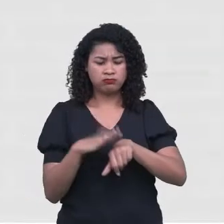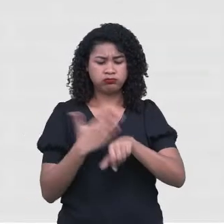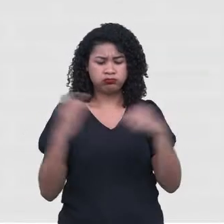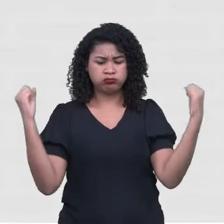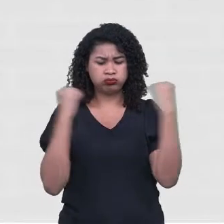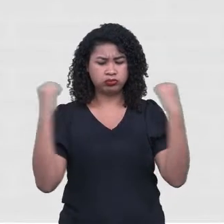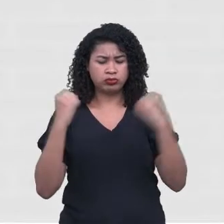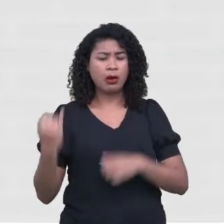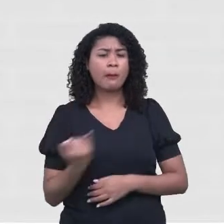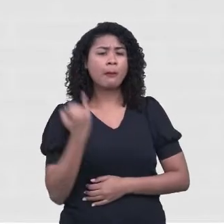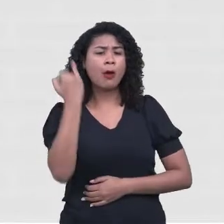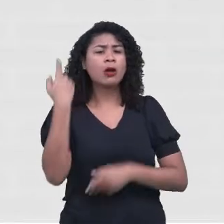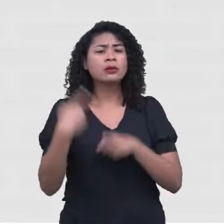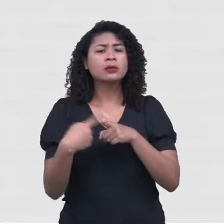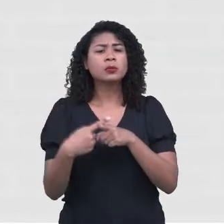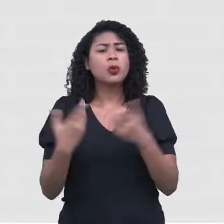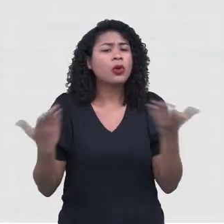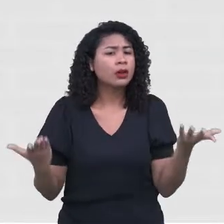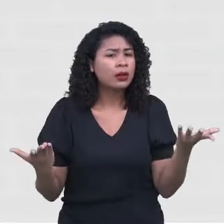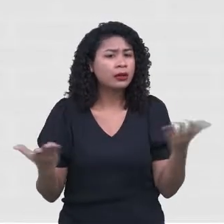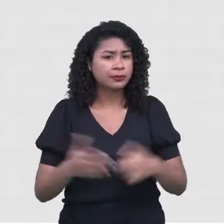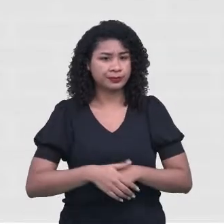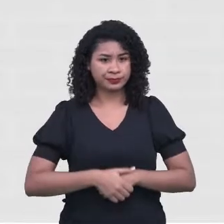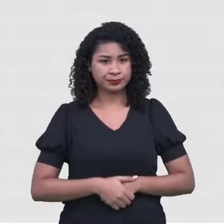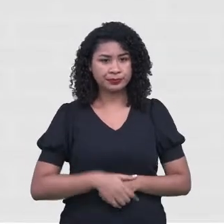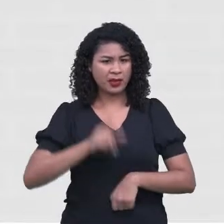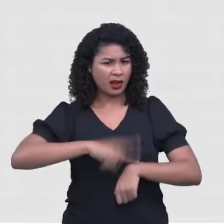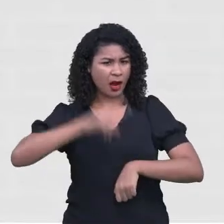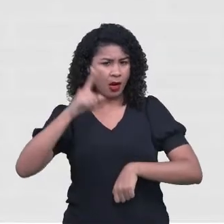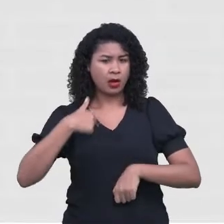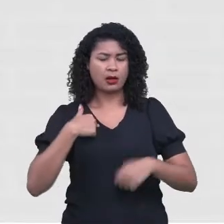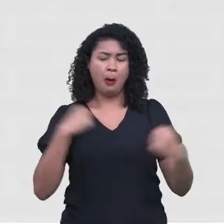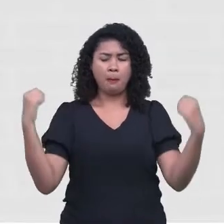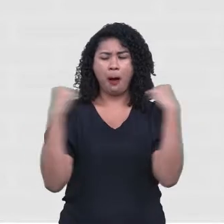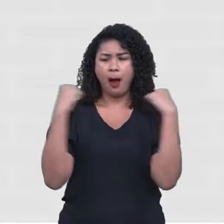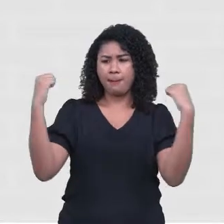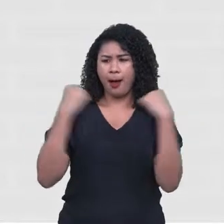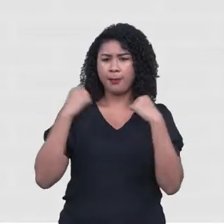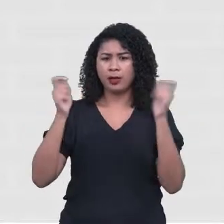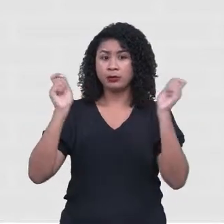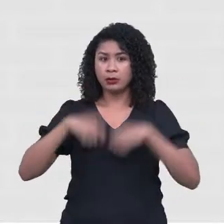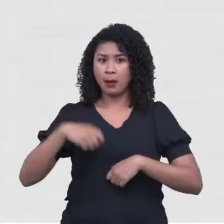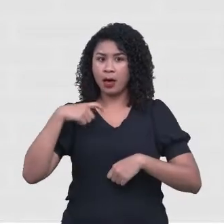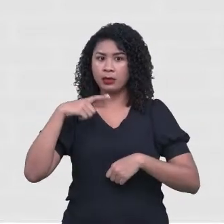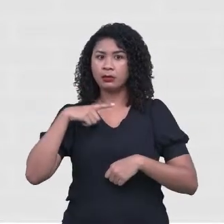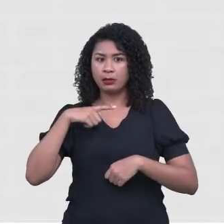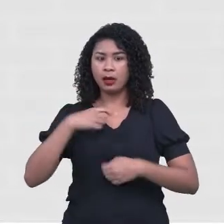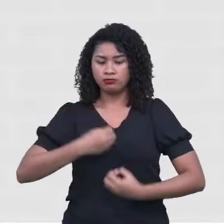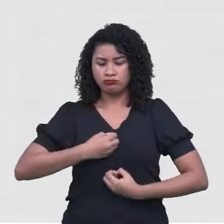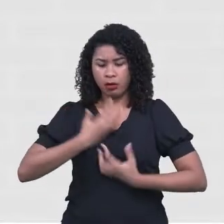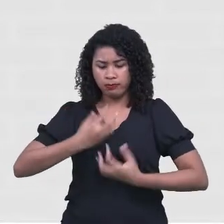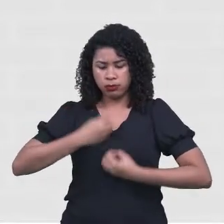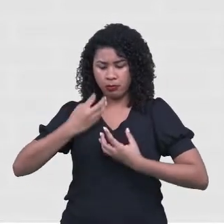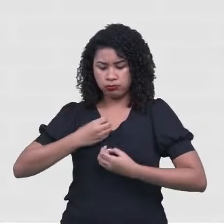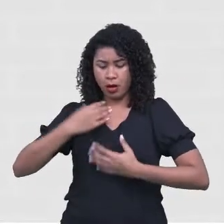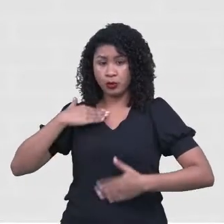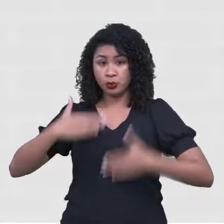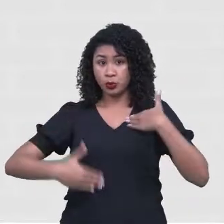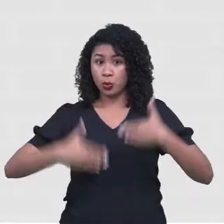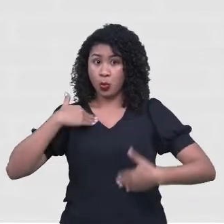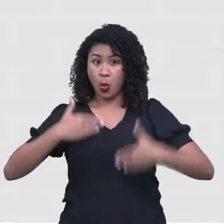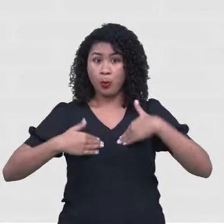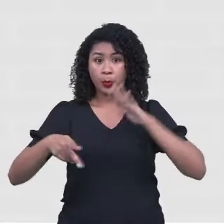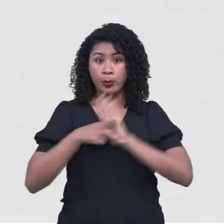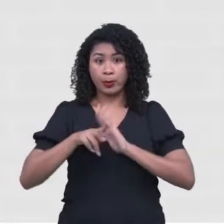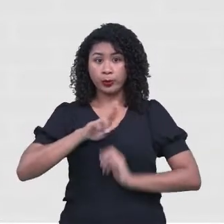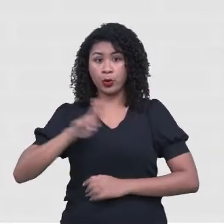Então, quando nos exercitamos, o nosso corpo libera endorfina, substância natural, produzida